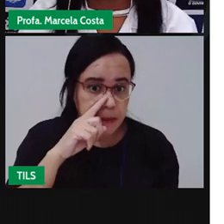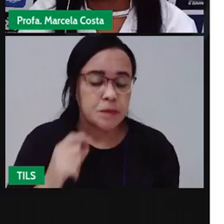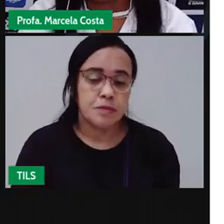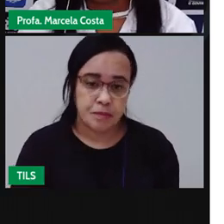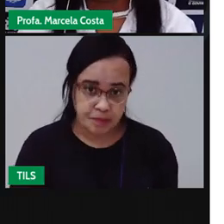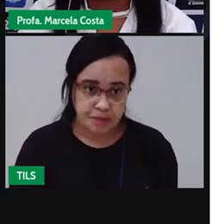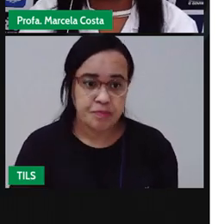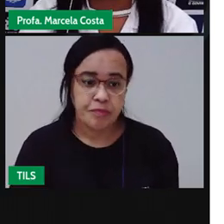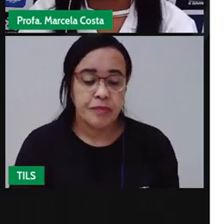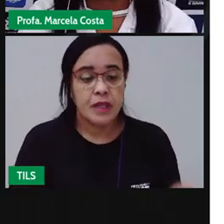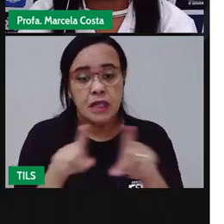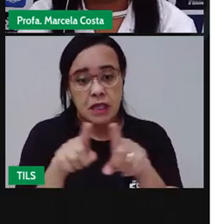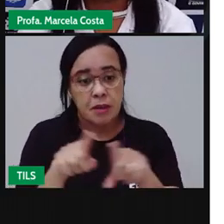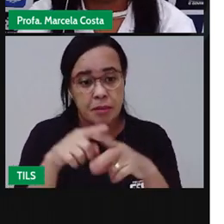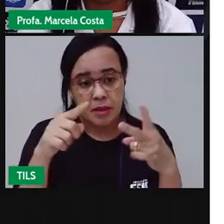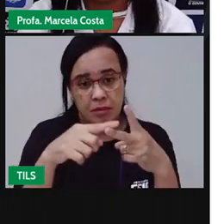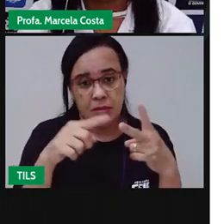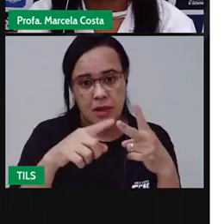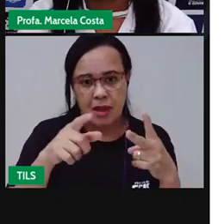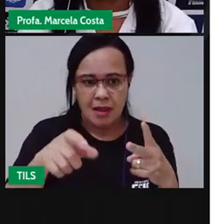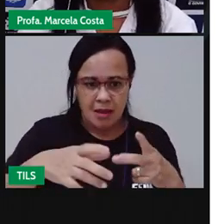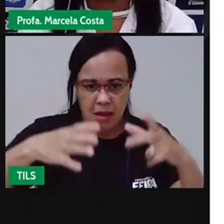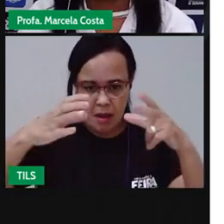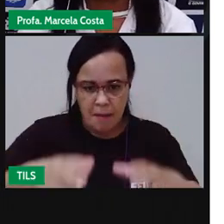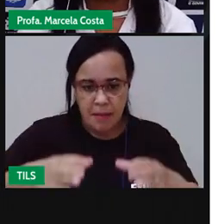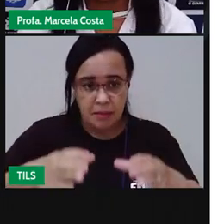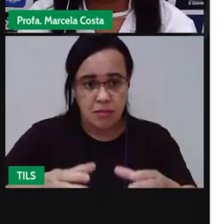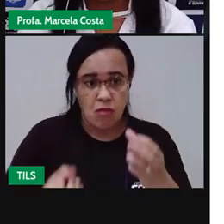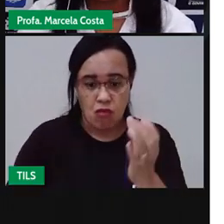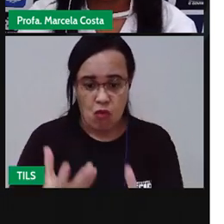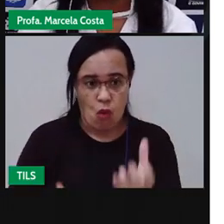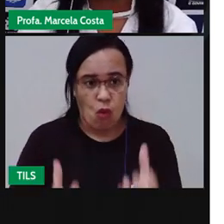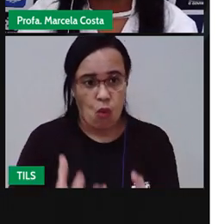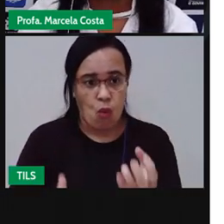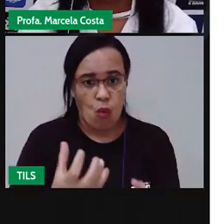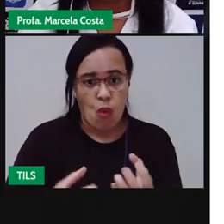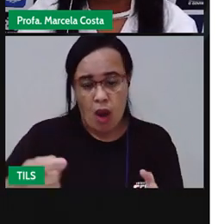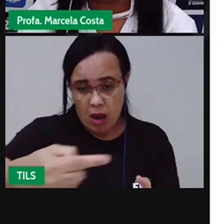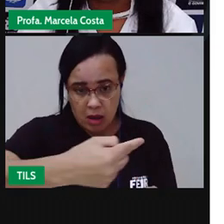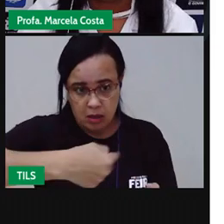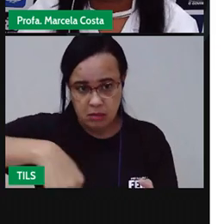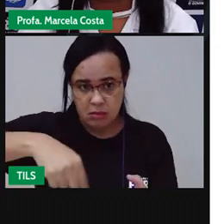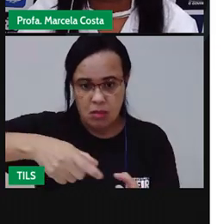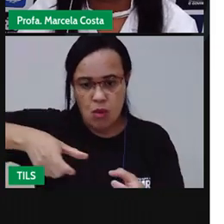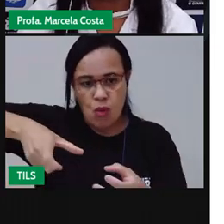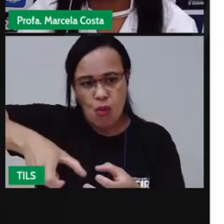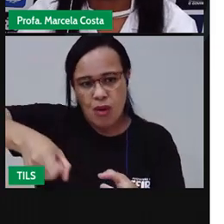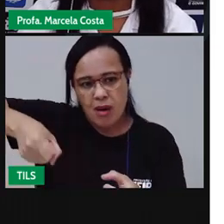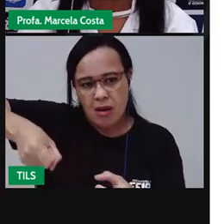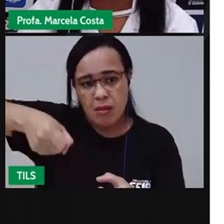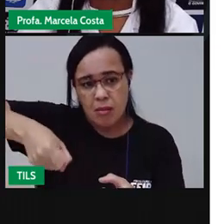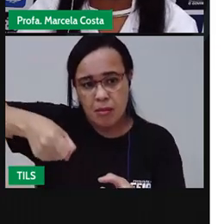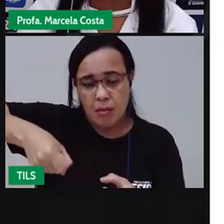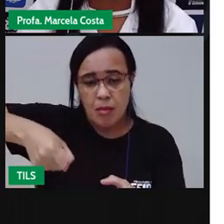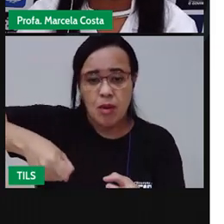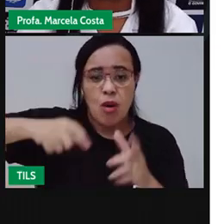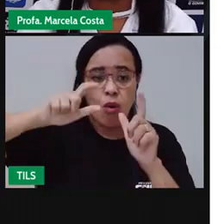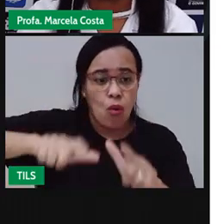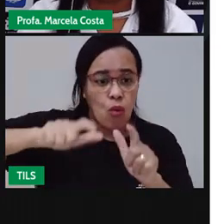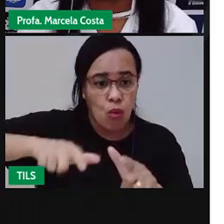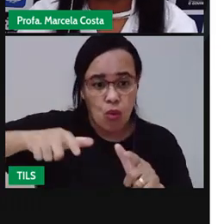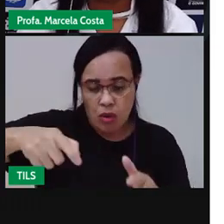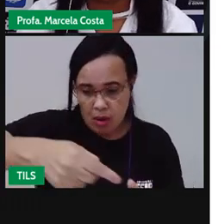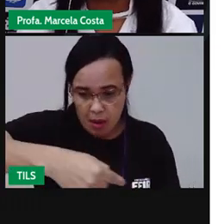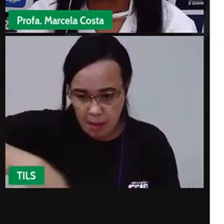Panelas no fogo, um cabo virado para fora, é um risco muito grande, muito comum, que pode fazer com que a criança